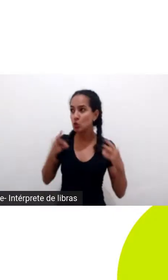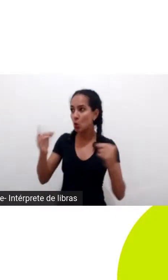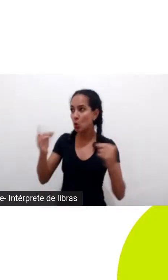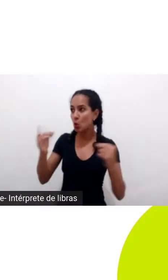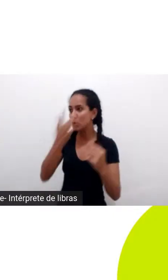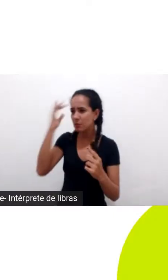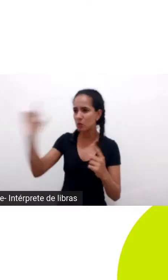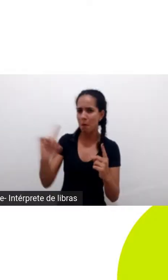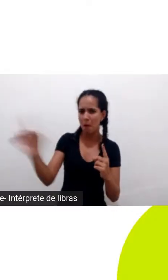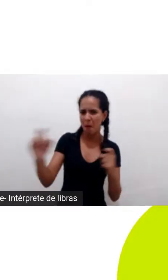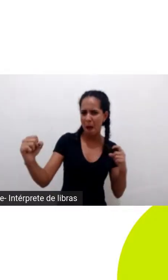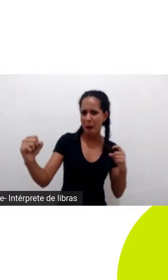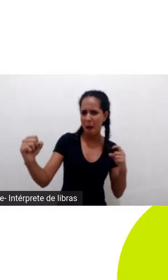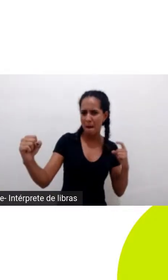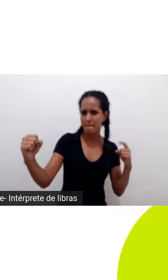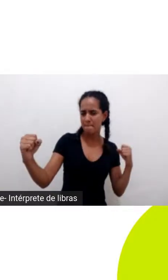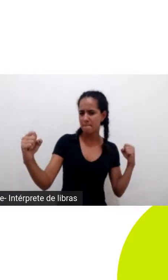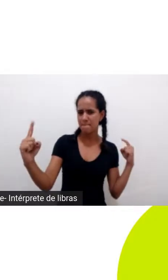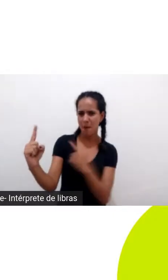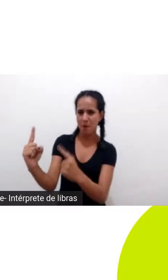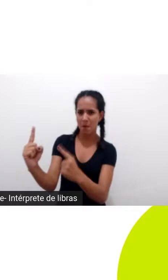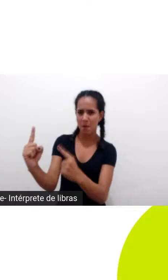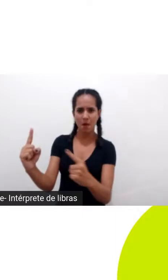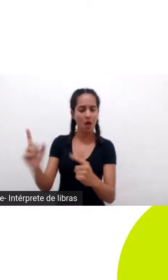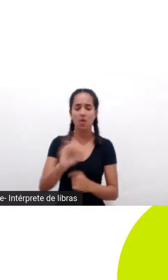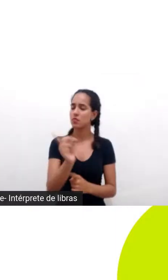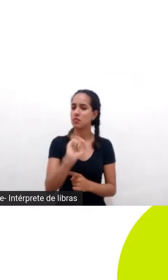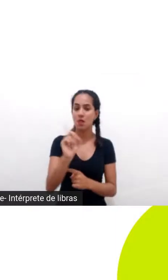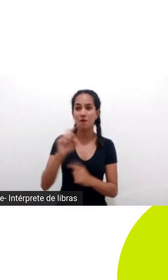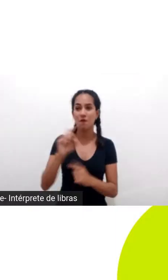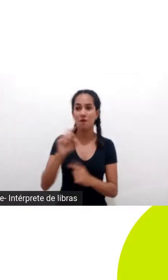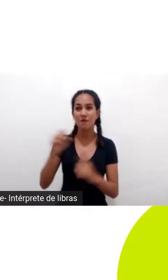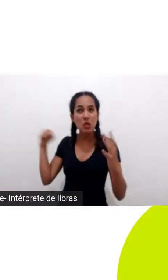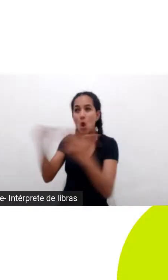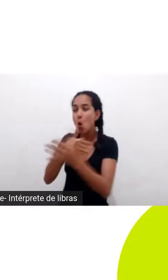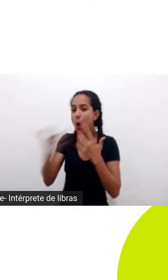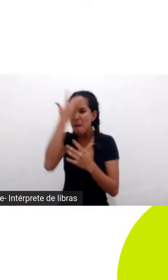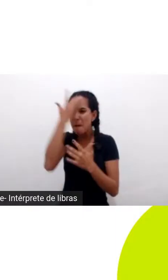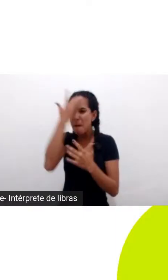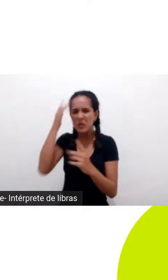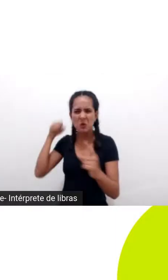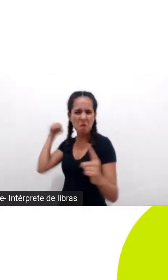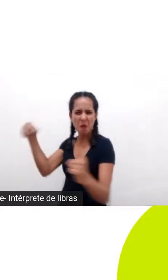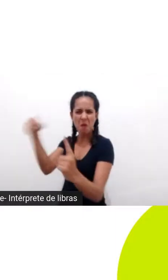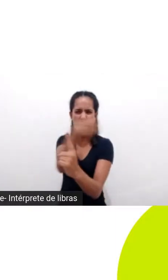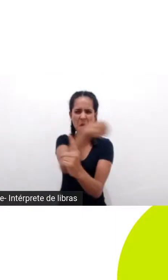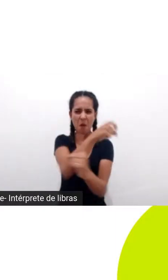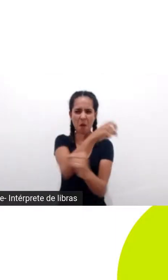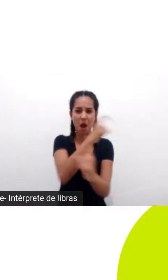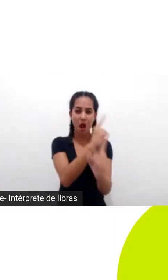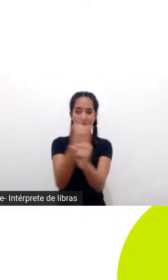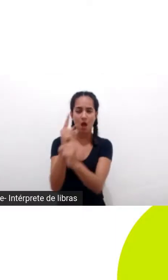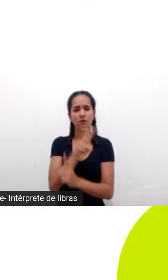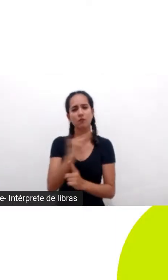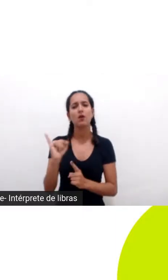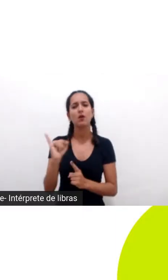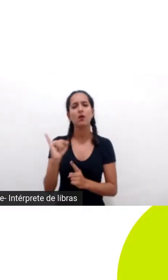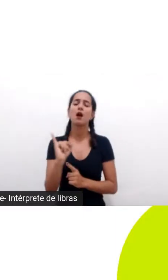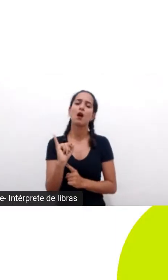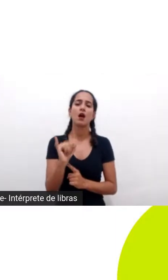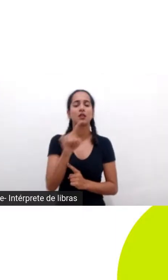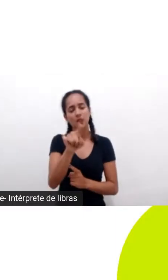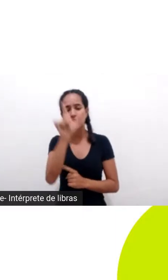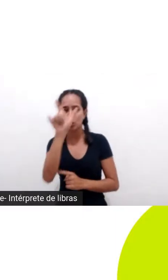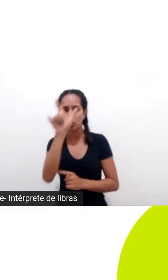um soco nele ele vai vir para todo mundo e de uma forma totalmente aleatória e indefinida então o revite do grande irlandês